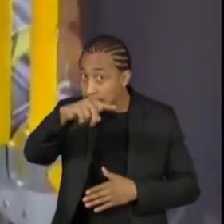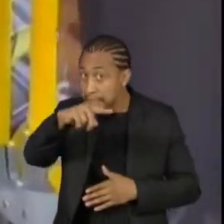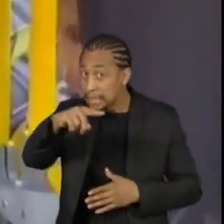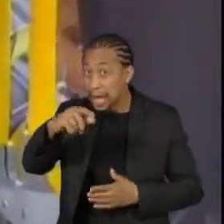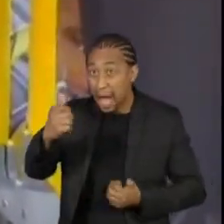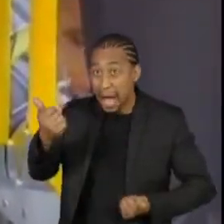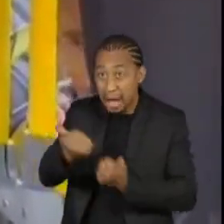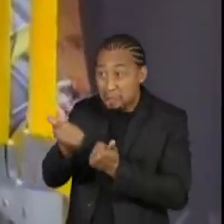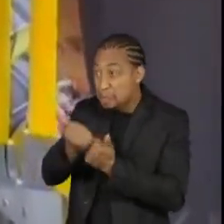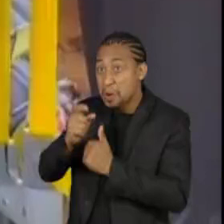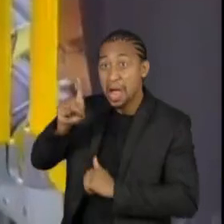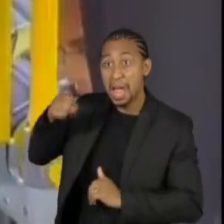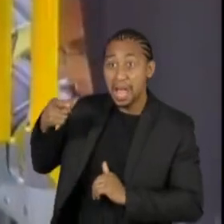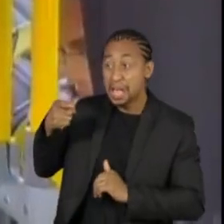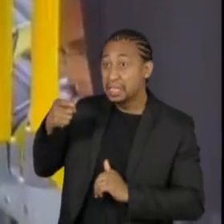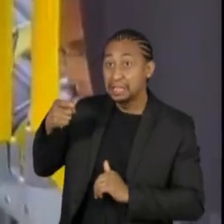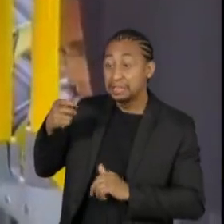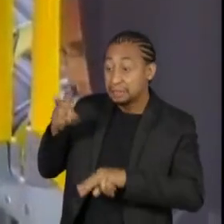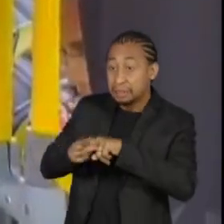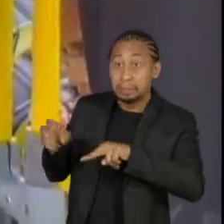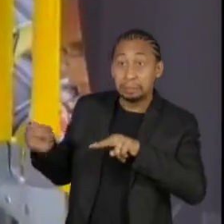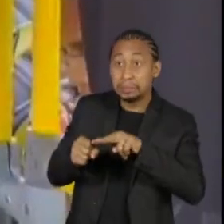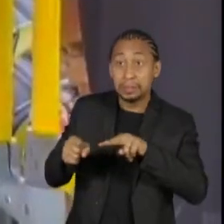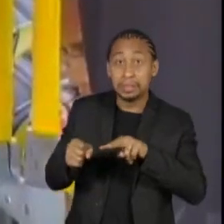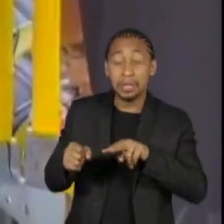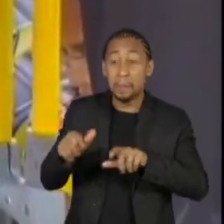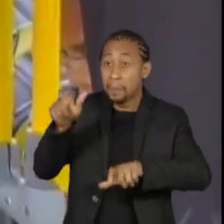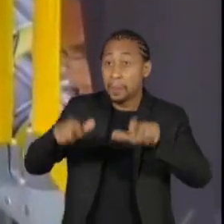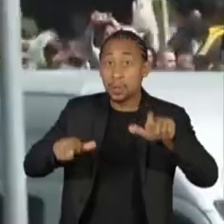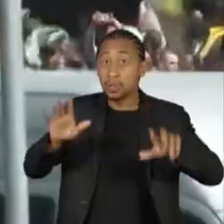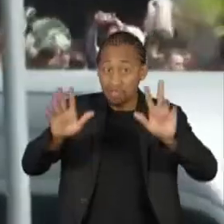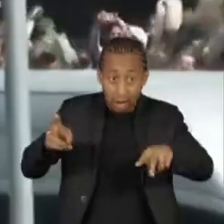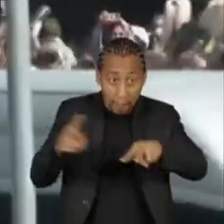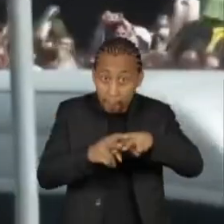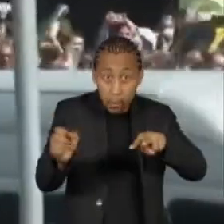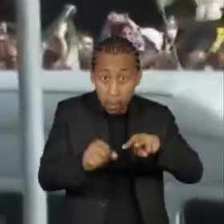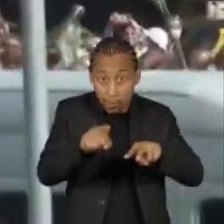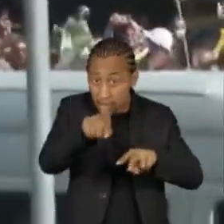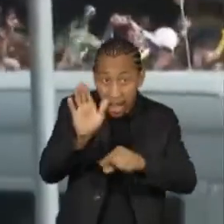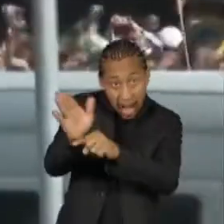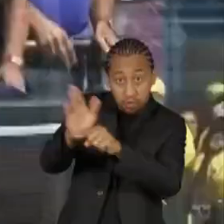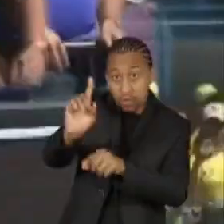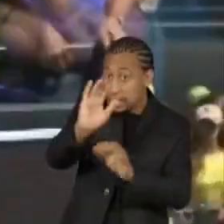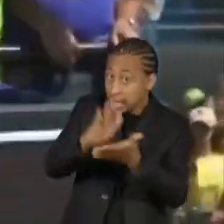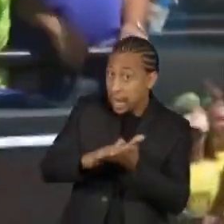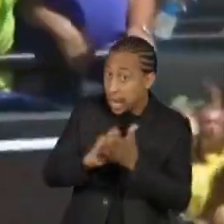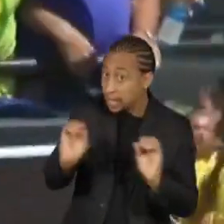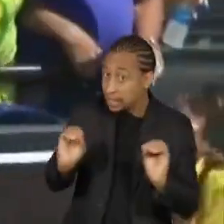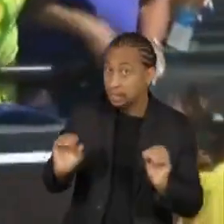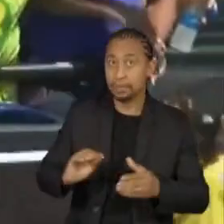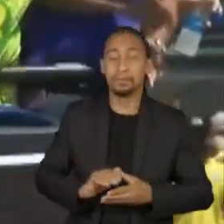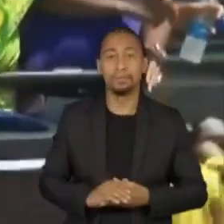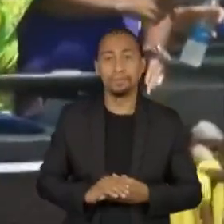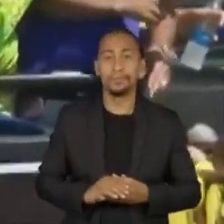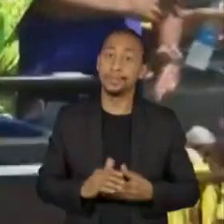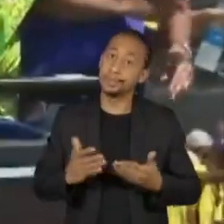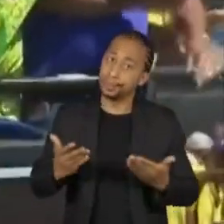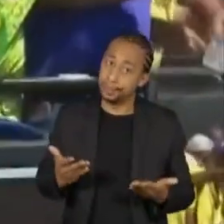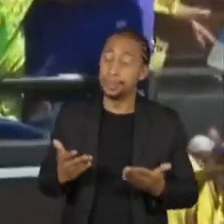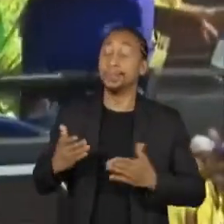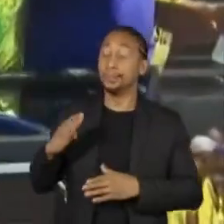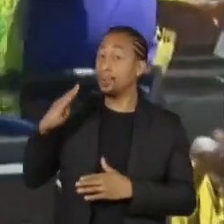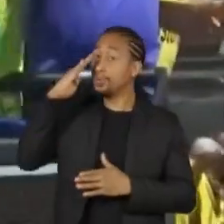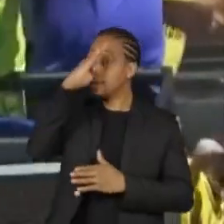-detento. Não ajude ex-integrante do sistema prisional. Ladrão e ex-presidiário é a forma como a